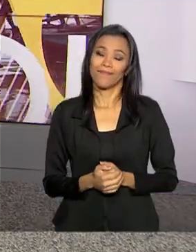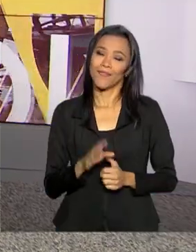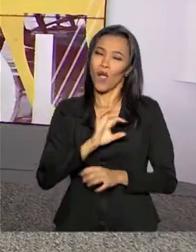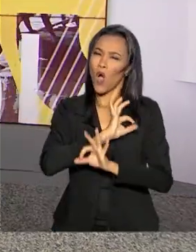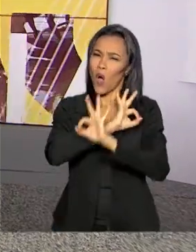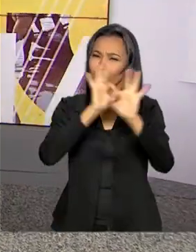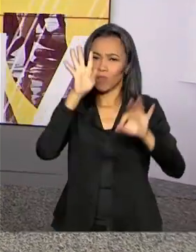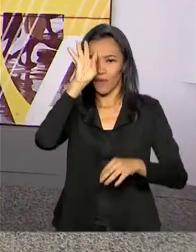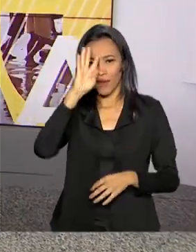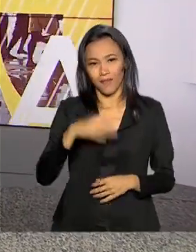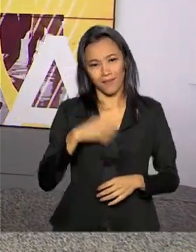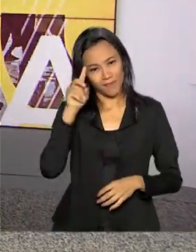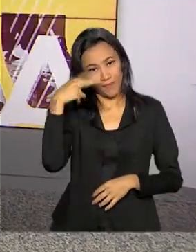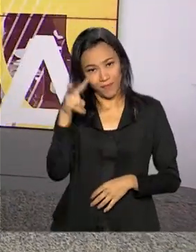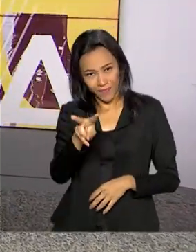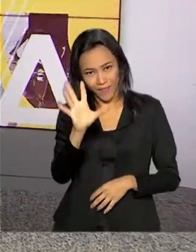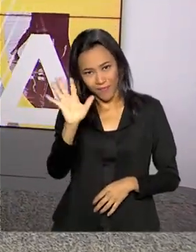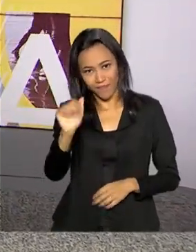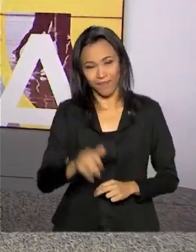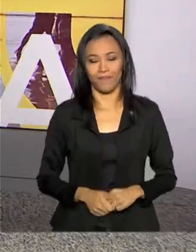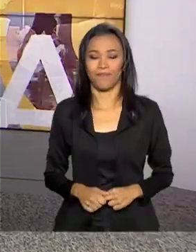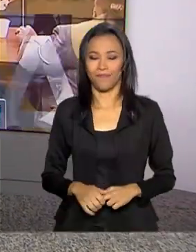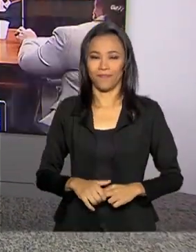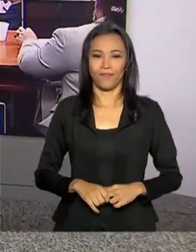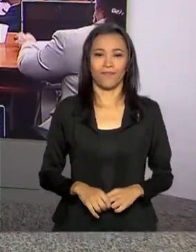Uma ótima quarta-feira, a gente se vê. Tchau!